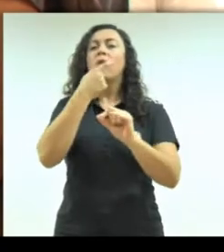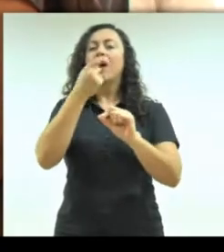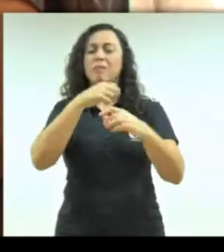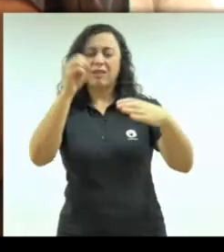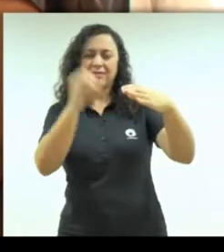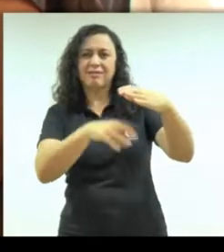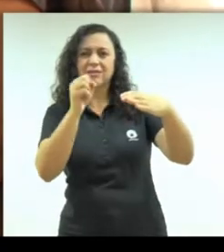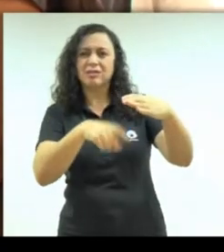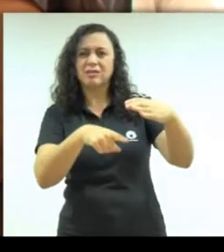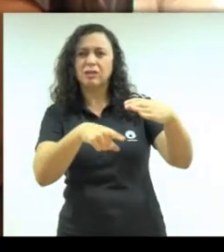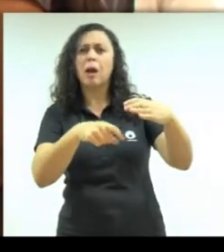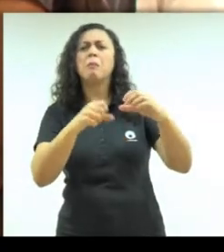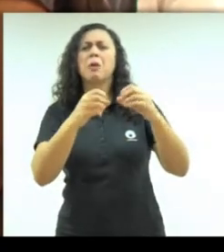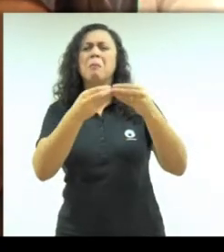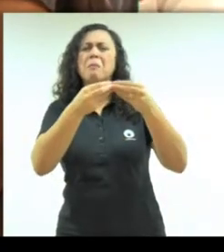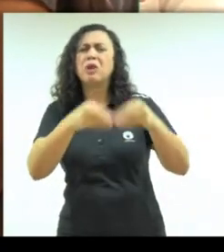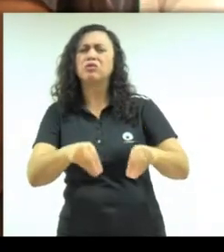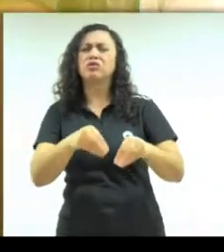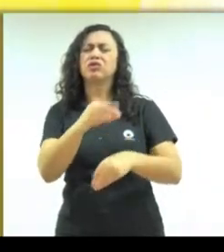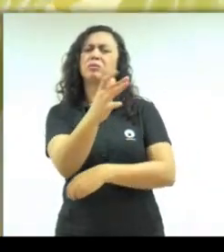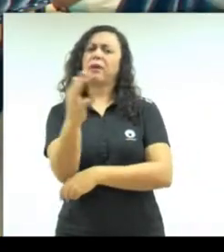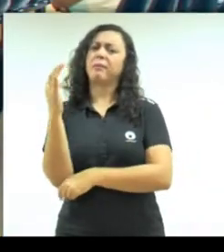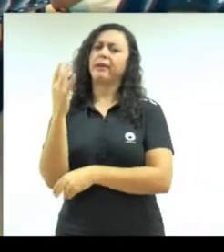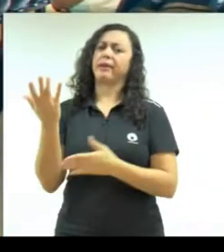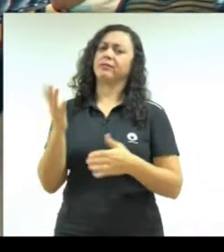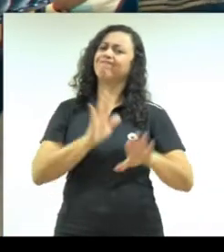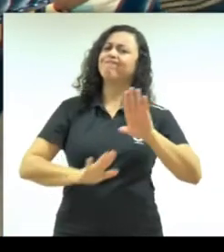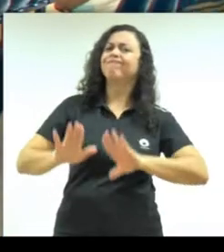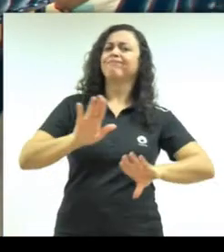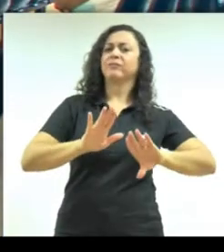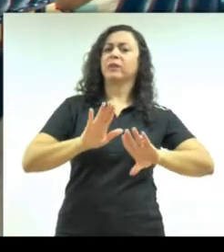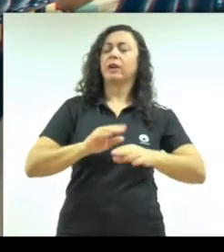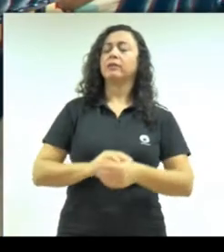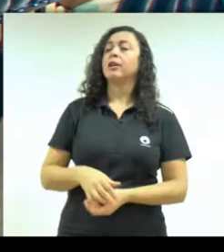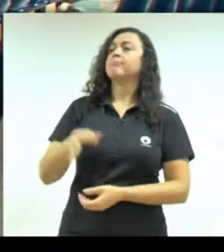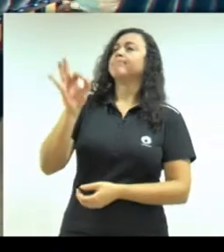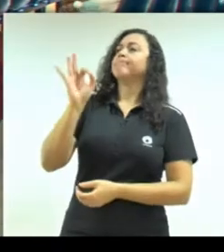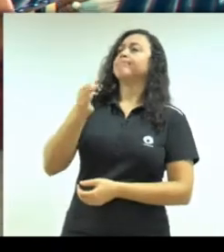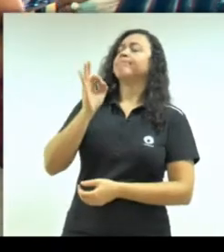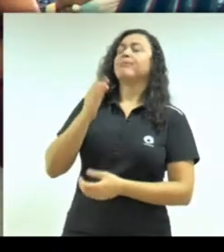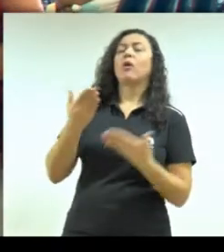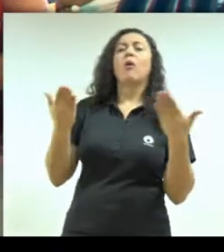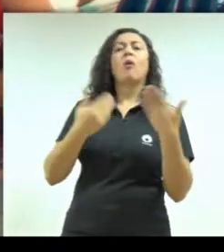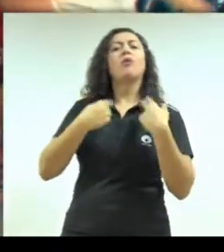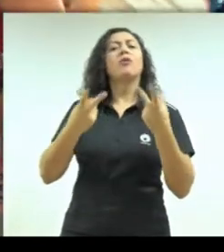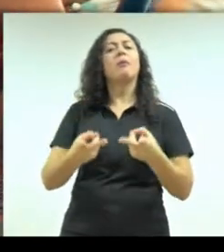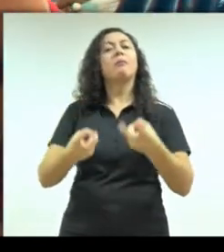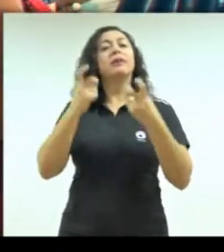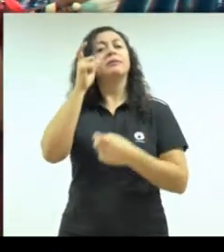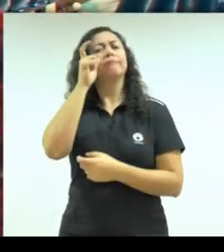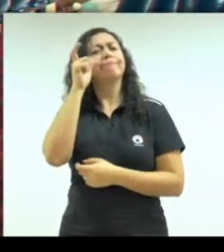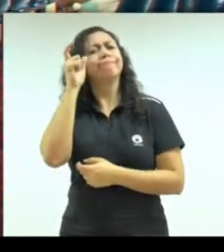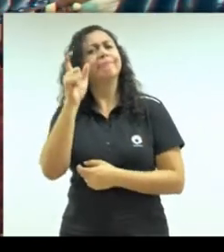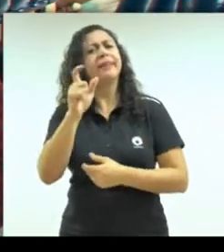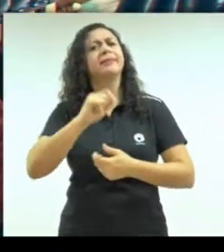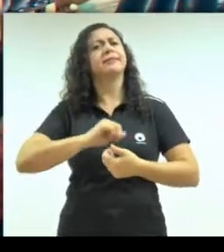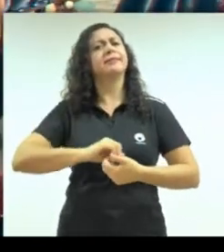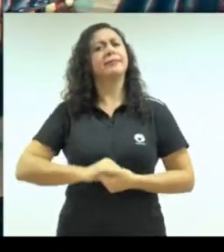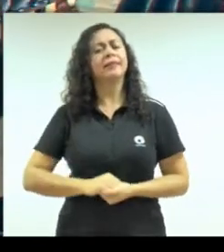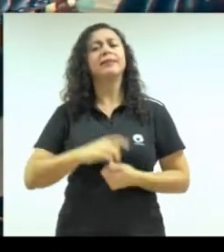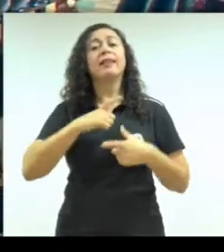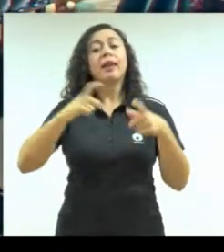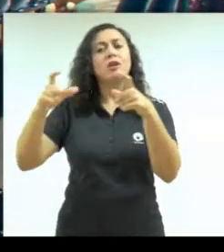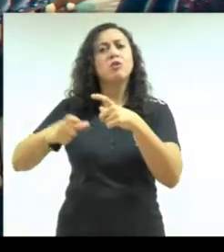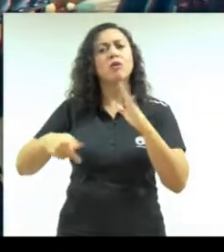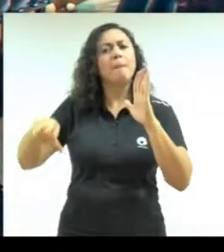incorreto pode prejudicar o ambiente. Então, hoje eu observei algo interessante aqui, né? Que existem vários